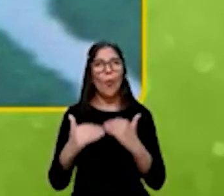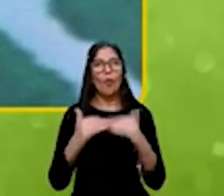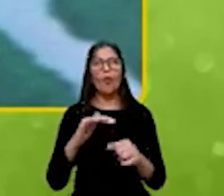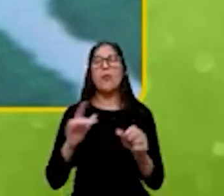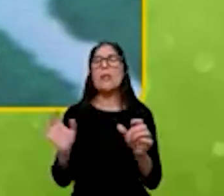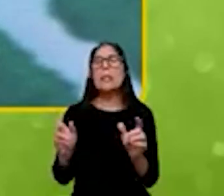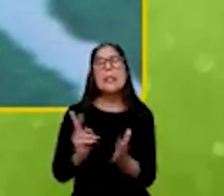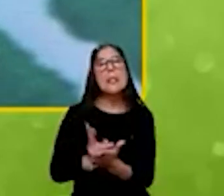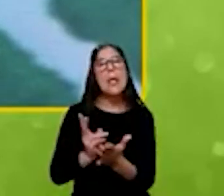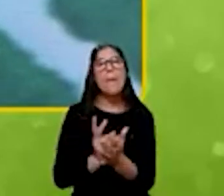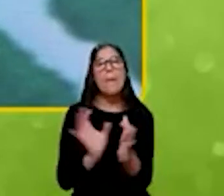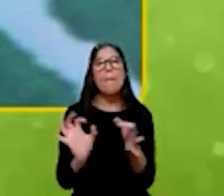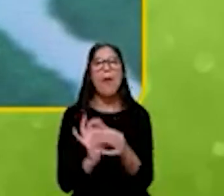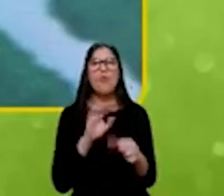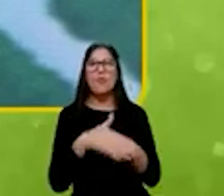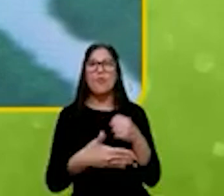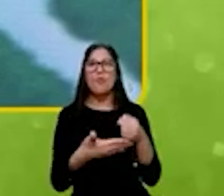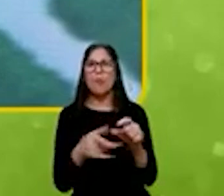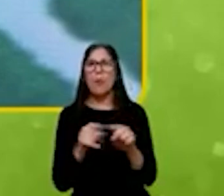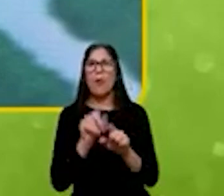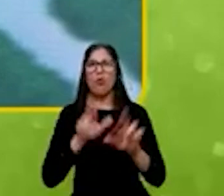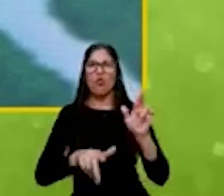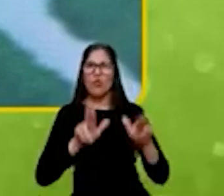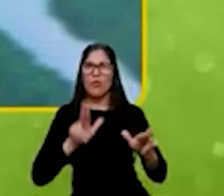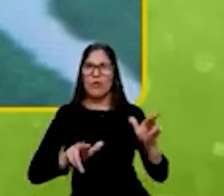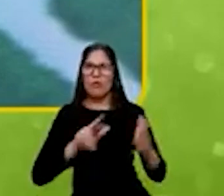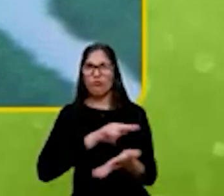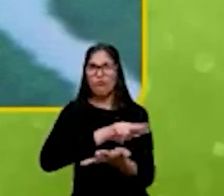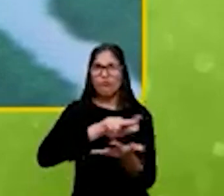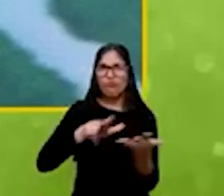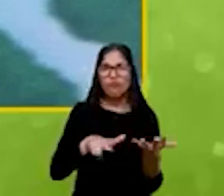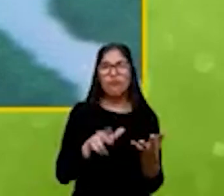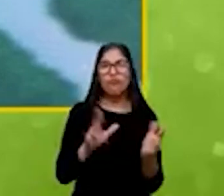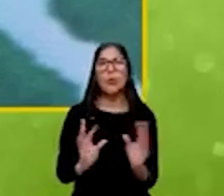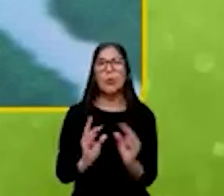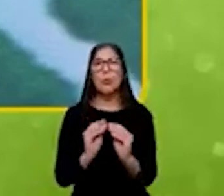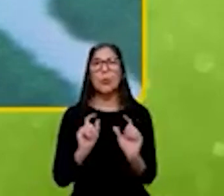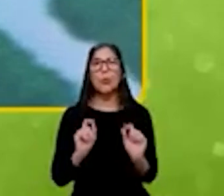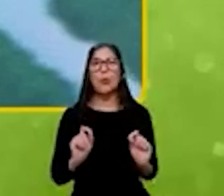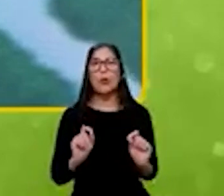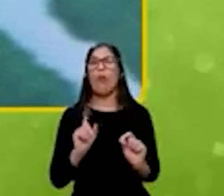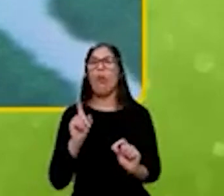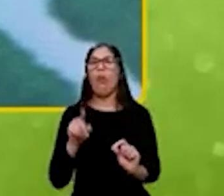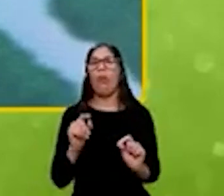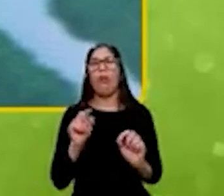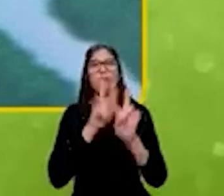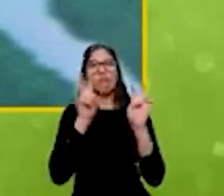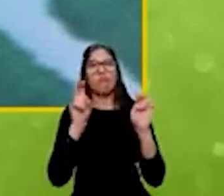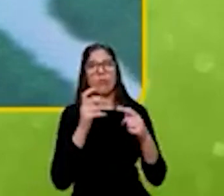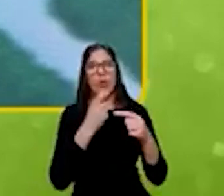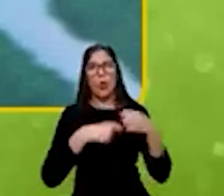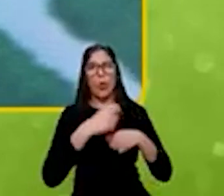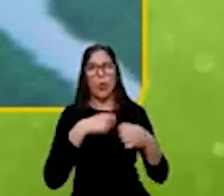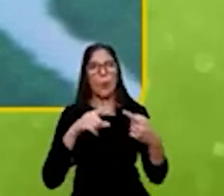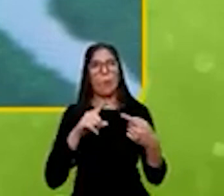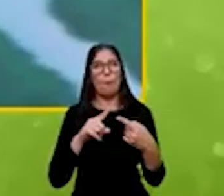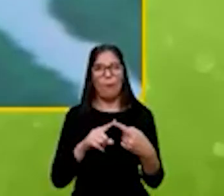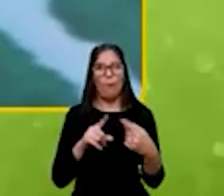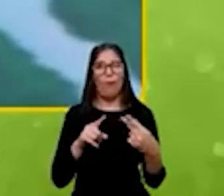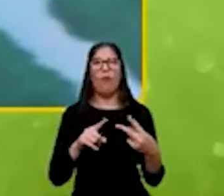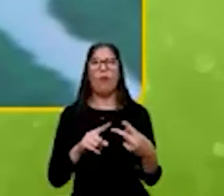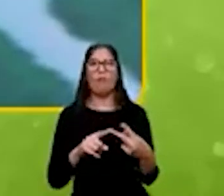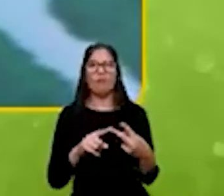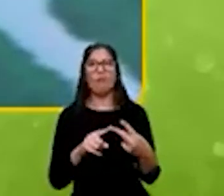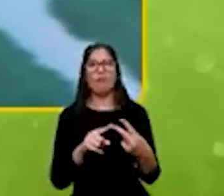diversidade então resumidamente a gente está falando de produtividade da economia a gente está falando de